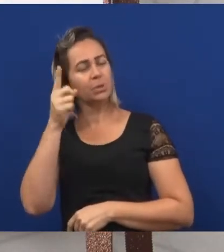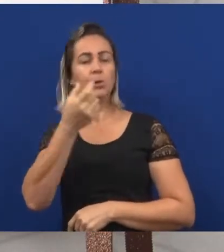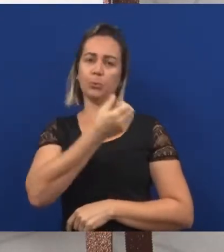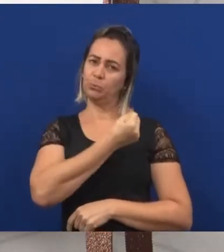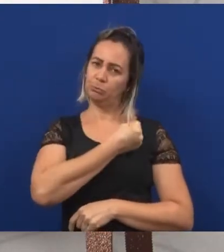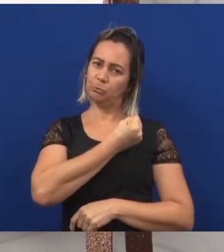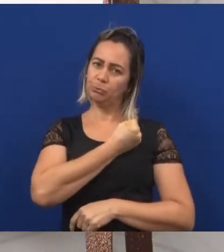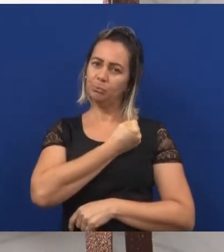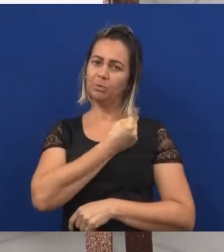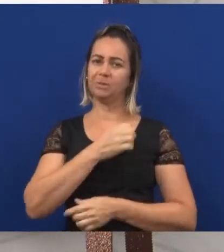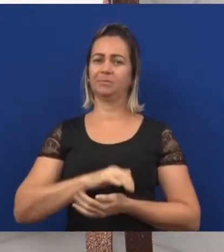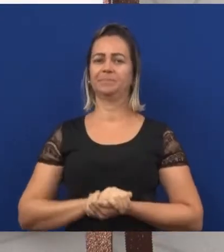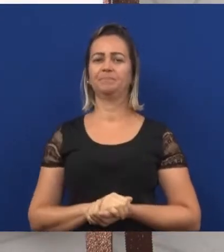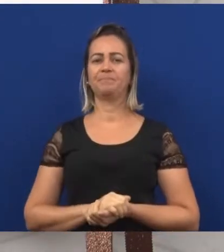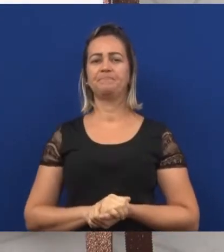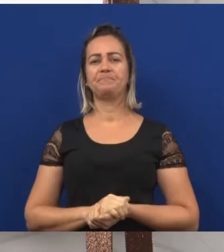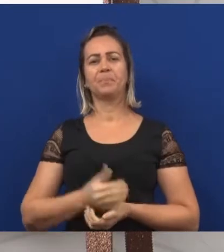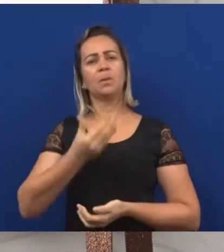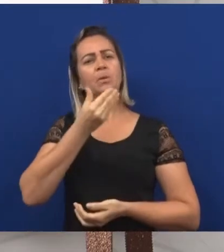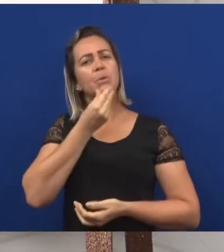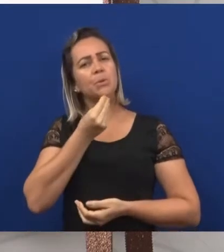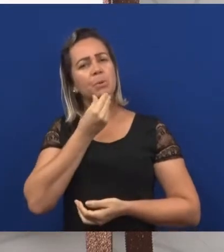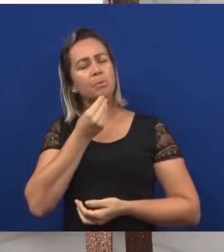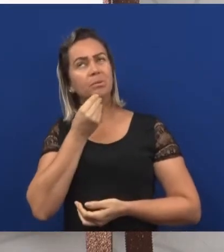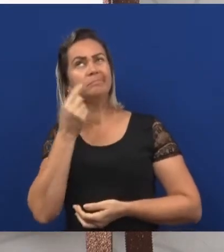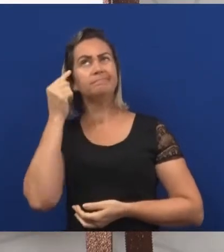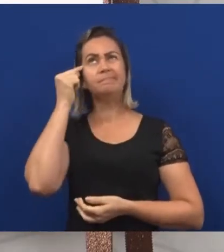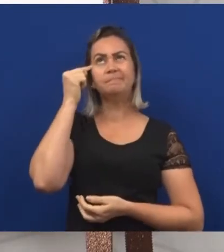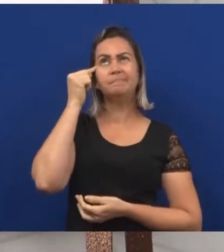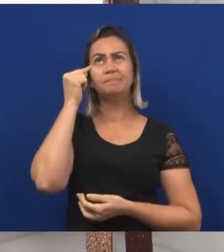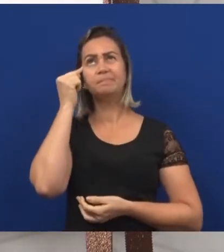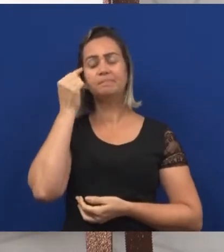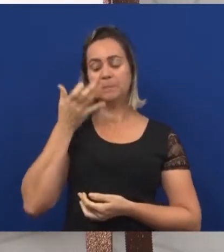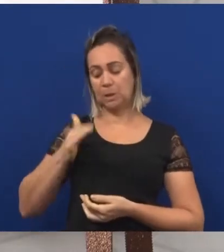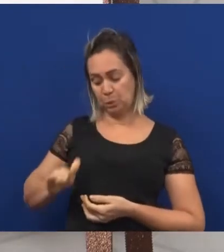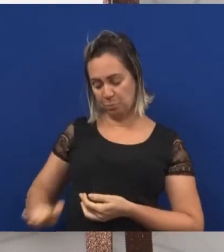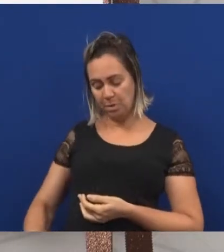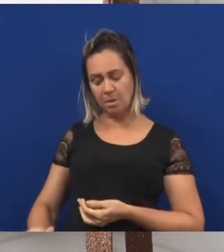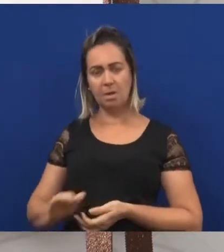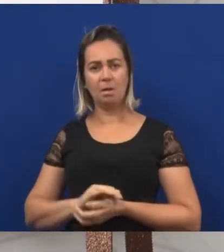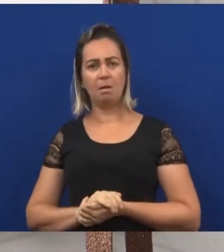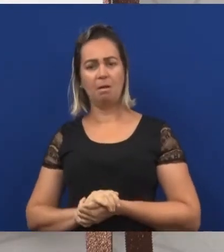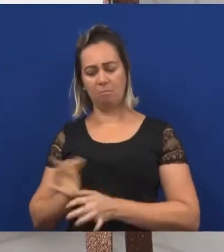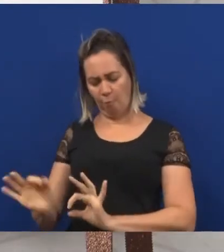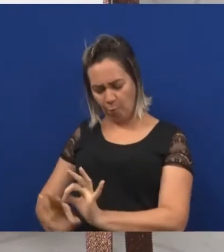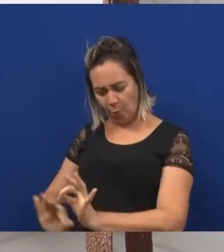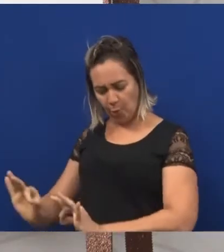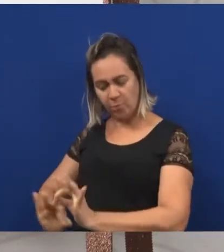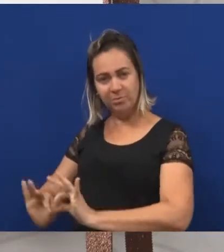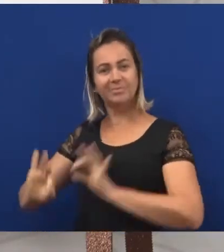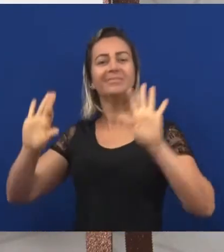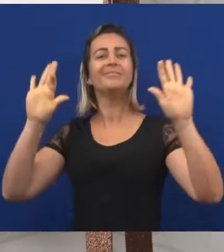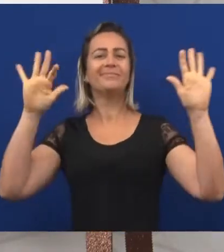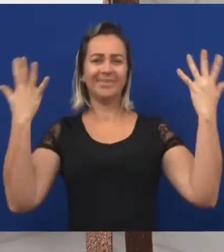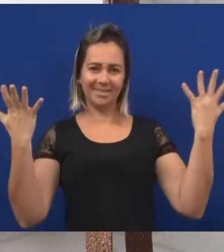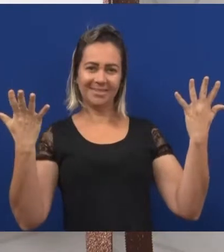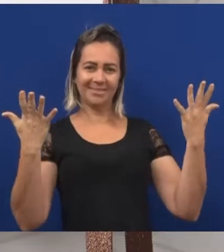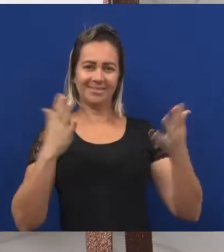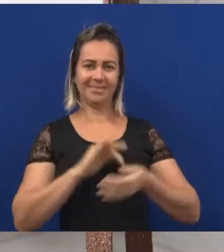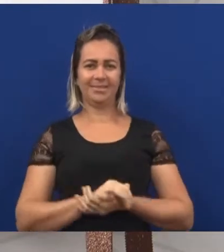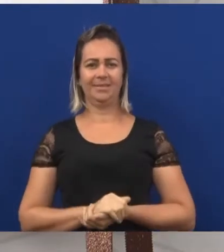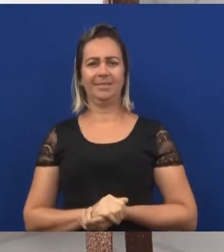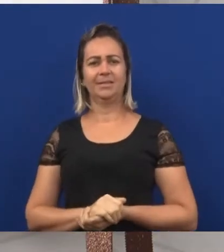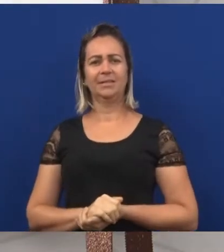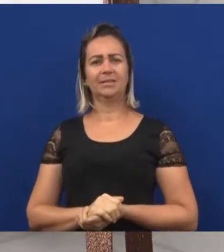E o Gabriel continuou planejando a sua festa de aniversário.